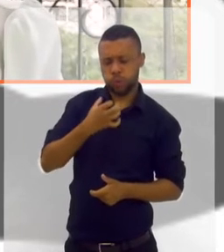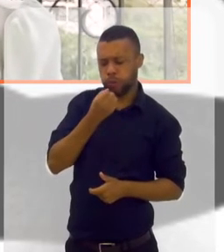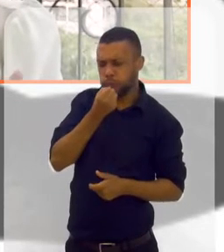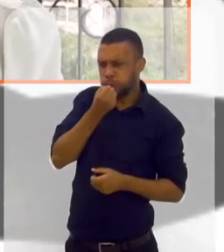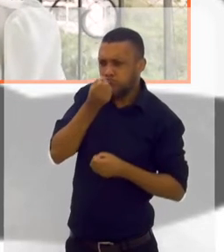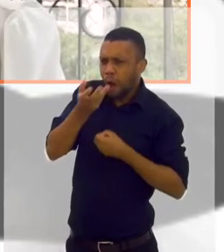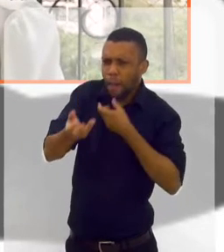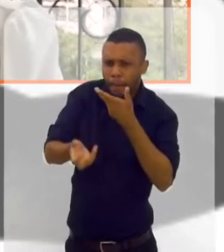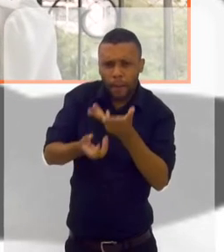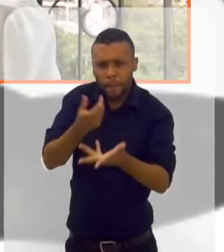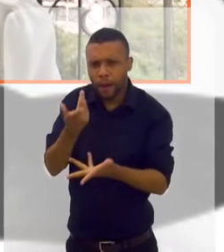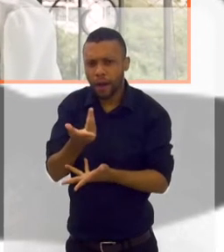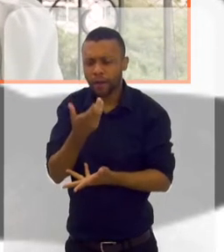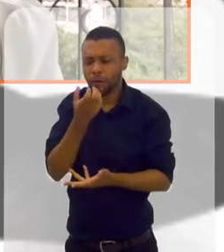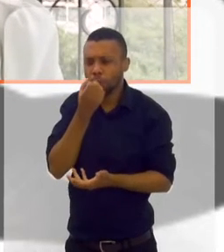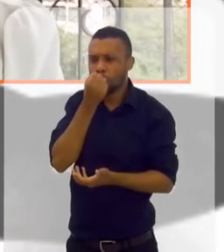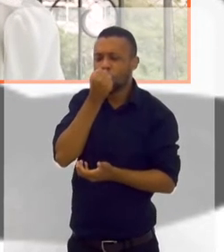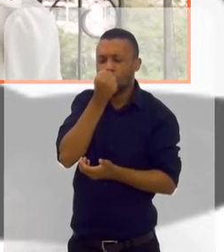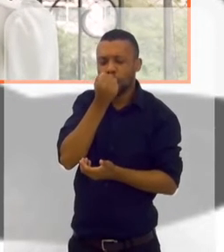então ela vai engolindo, engole tudo aquilo.